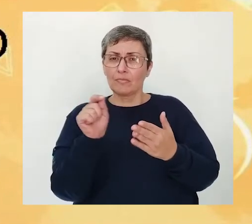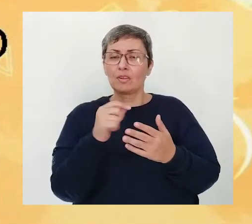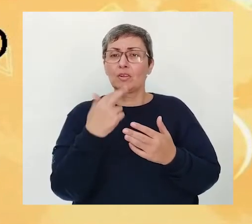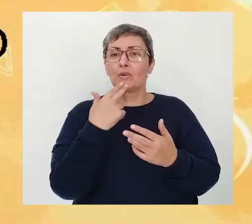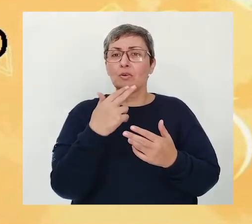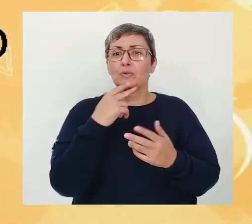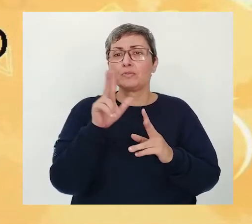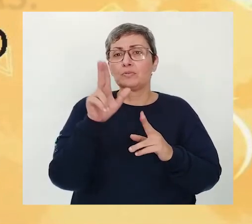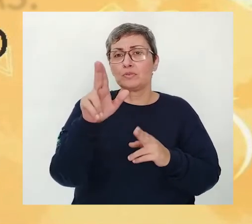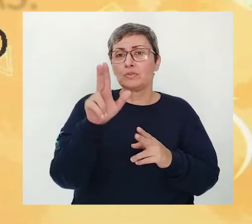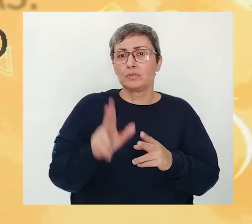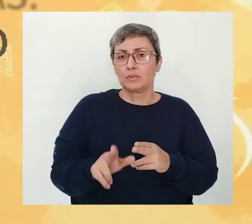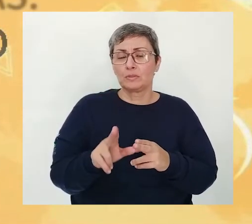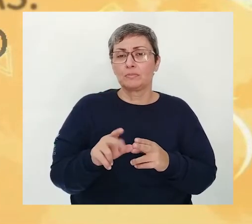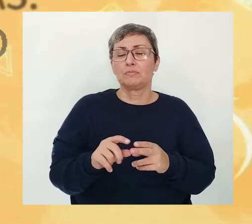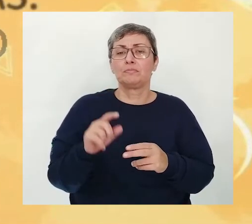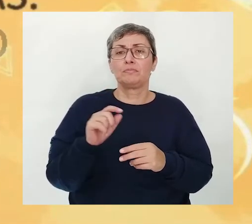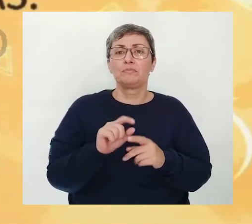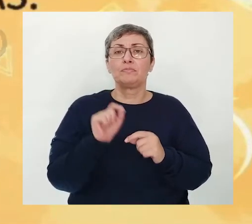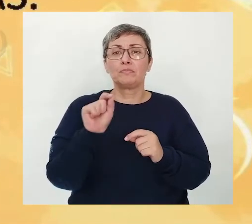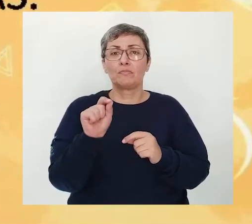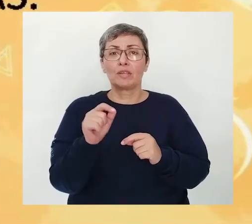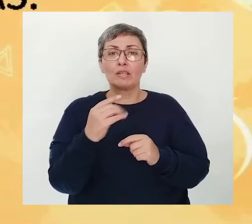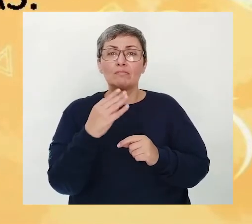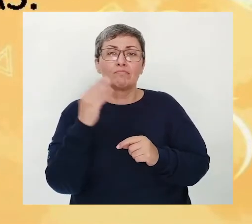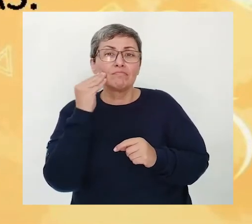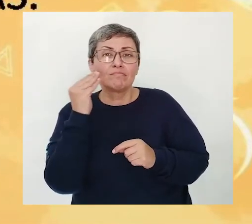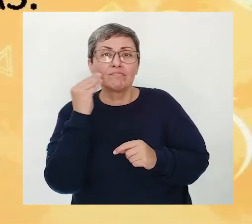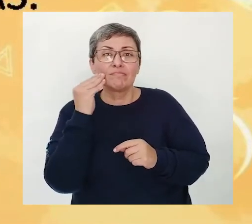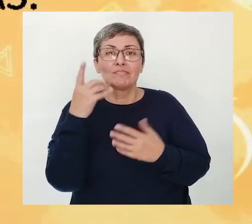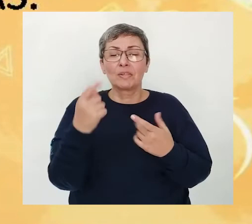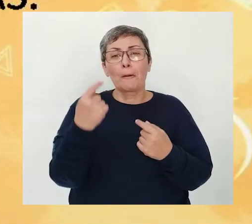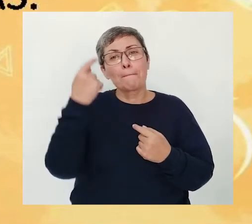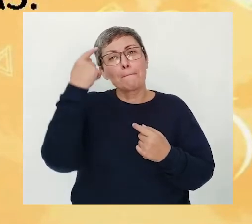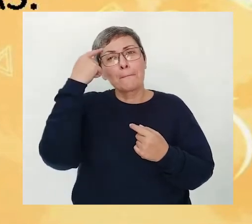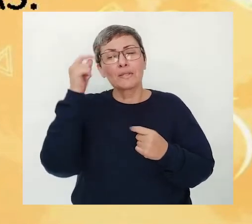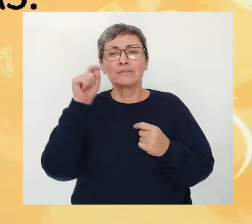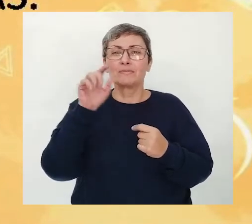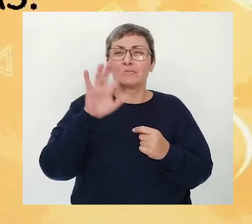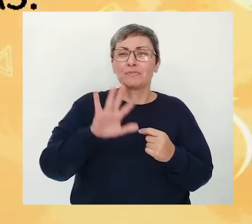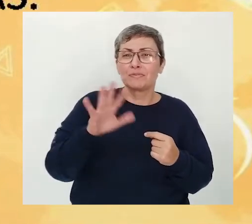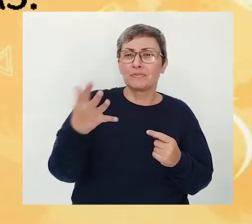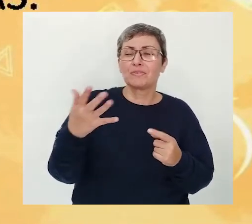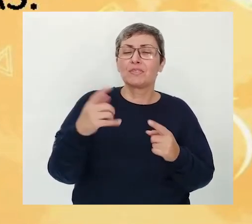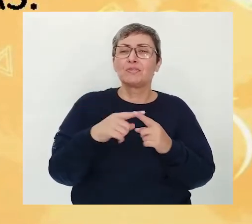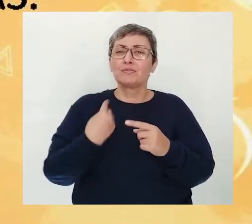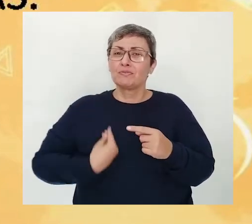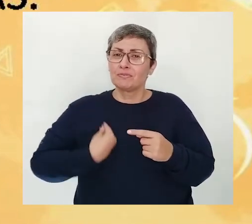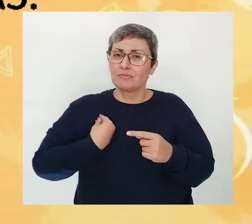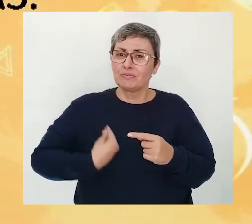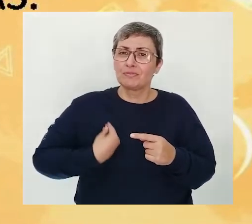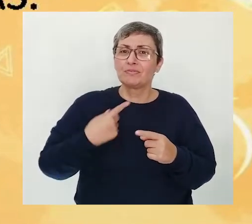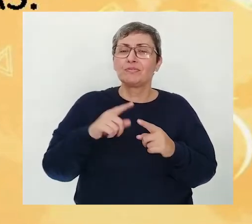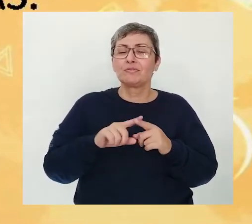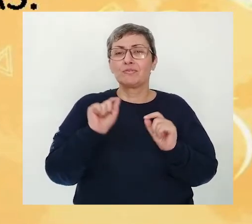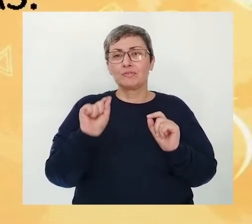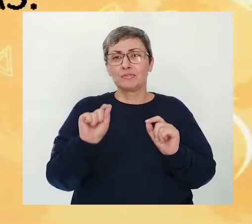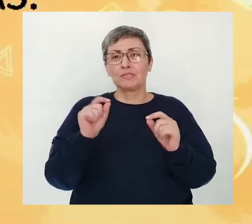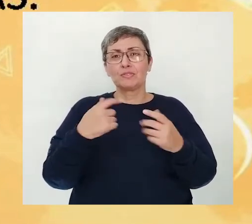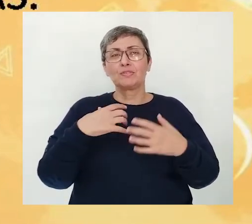cor Cada parte Arrisque-se Tá bom? Pense em uma situação Já vivenciada